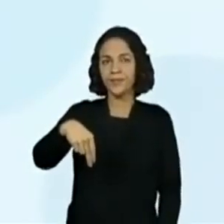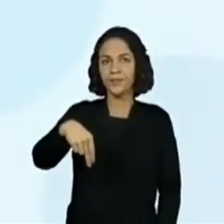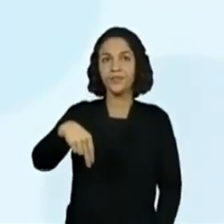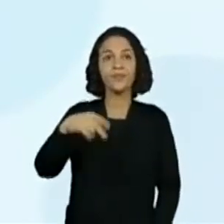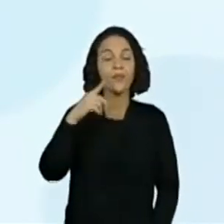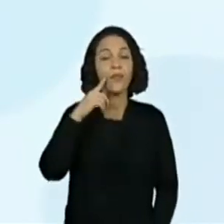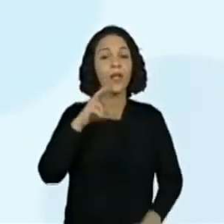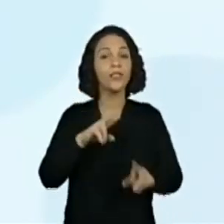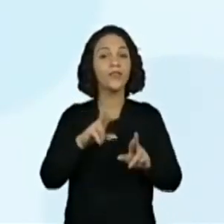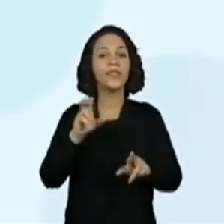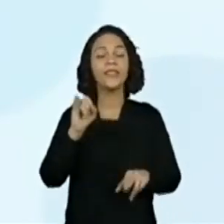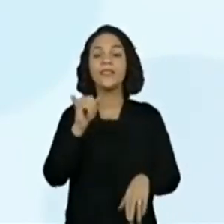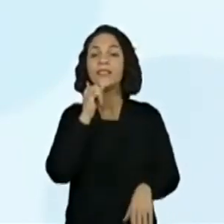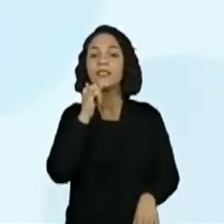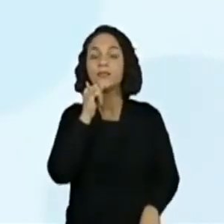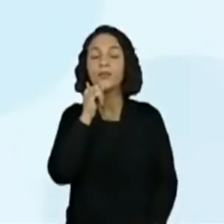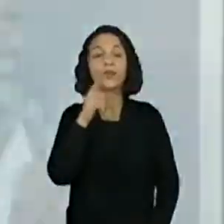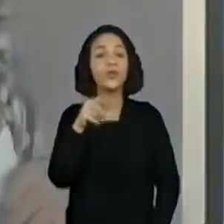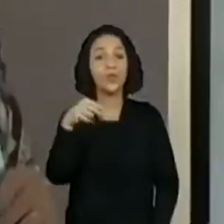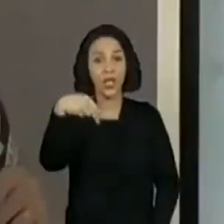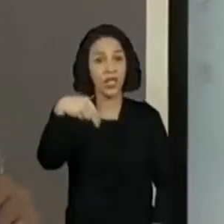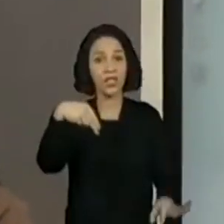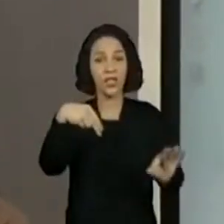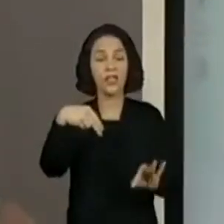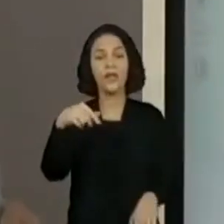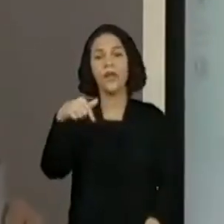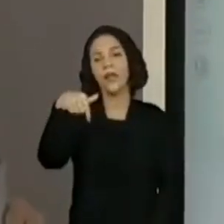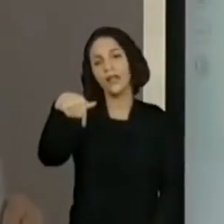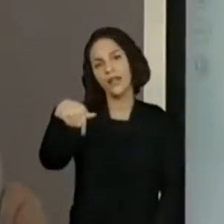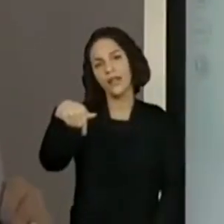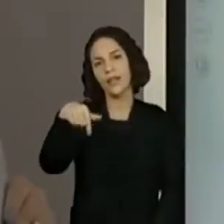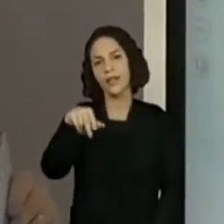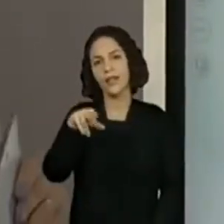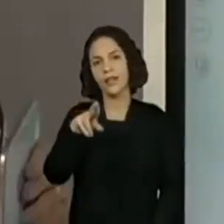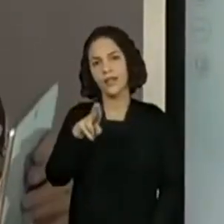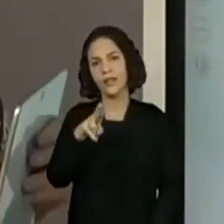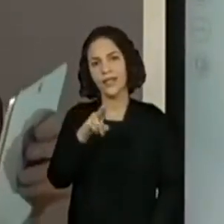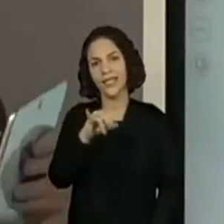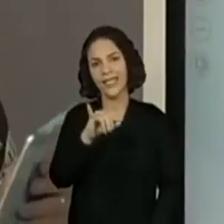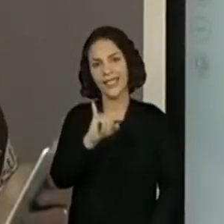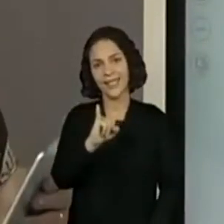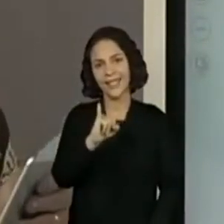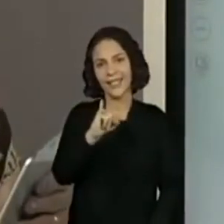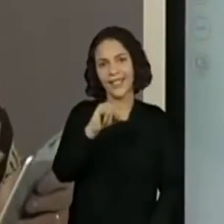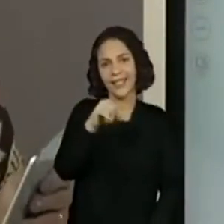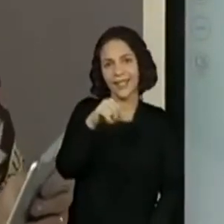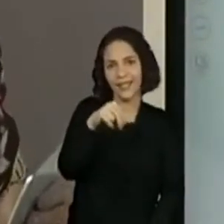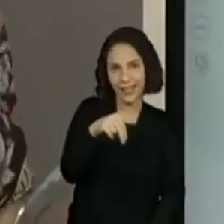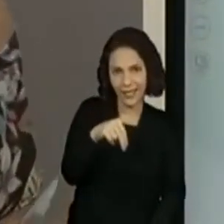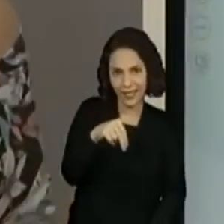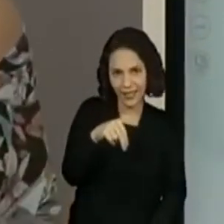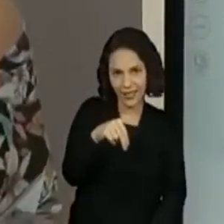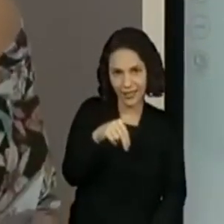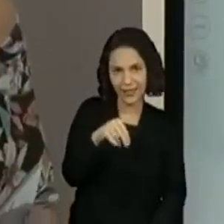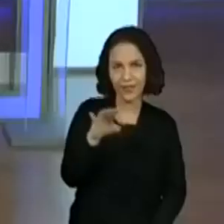diferente de se não tivesse o N ser Q. Mas é Quintal. E o Tau. Tal. Que as duas